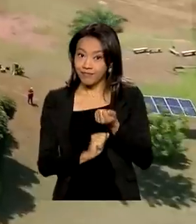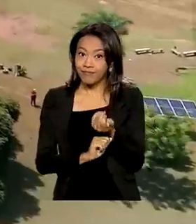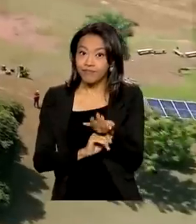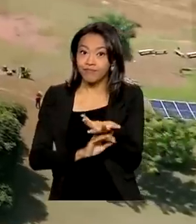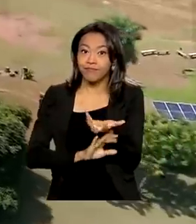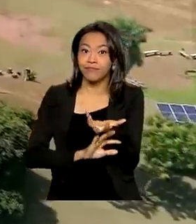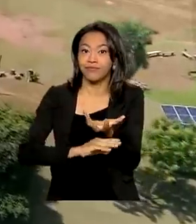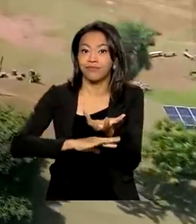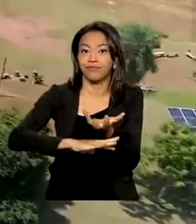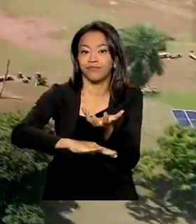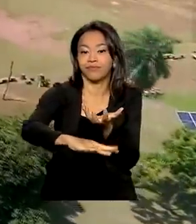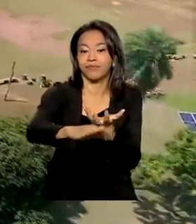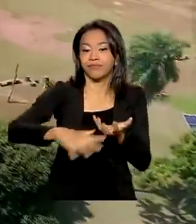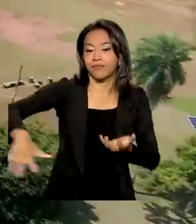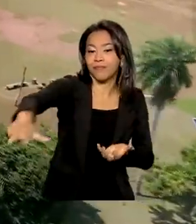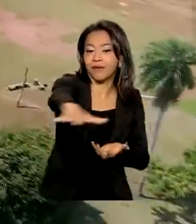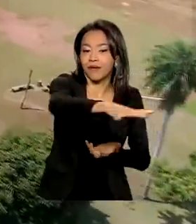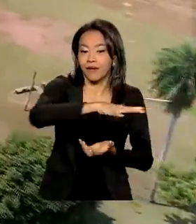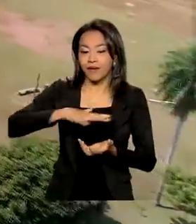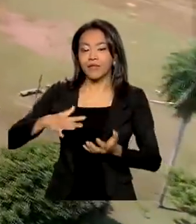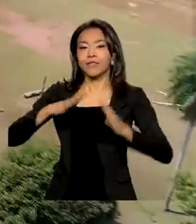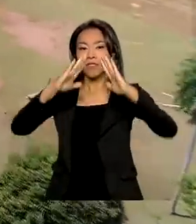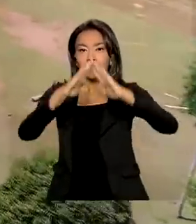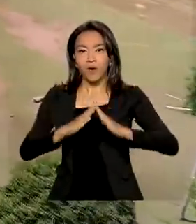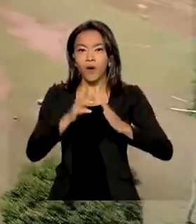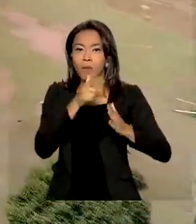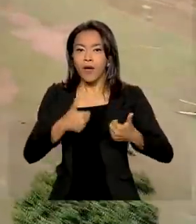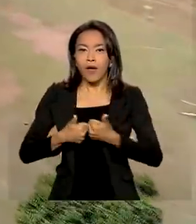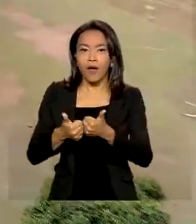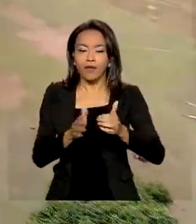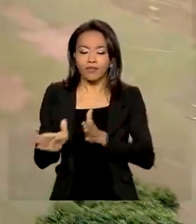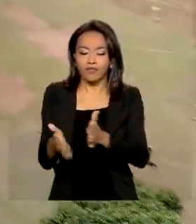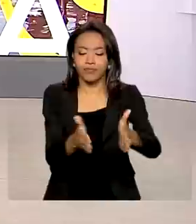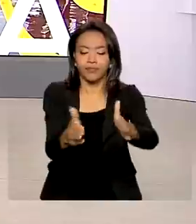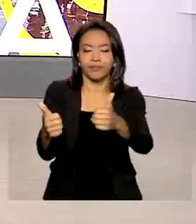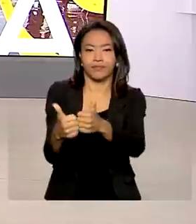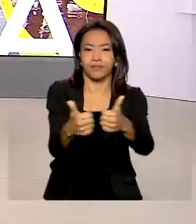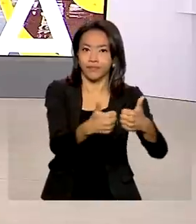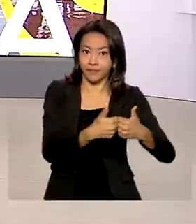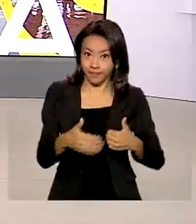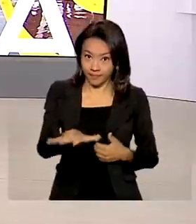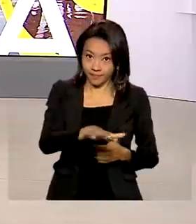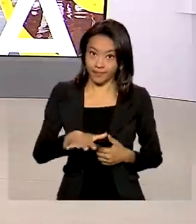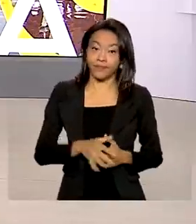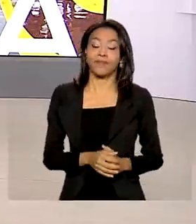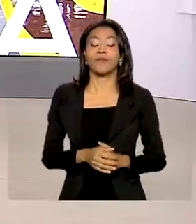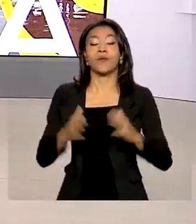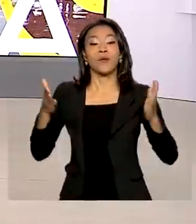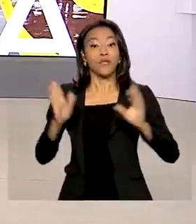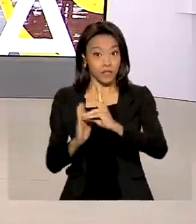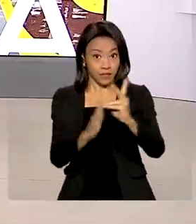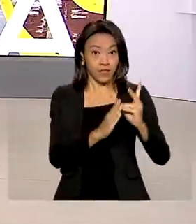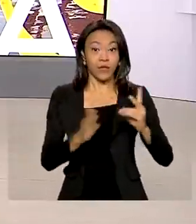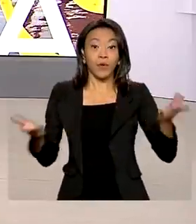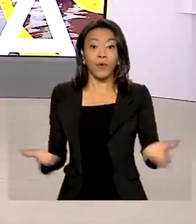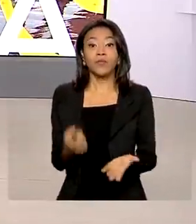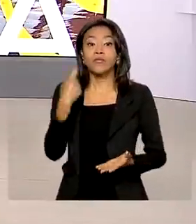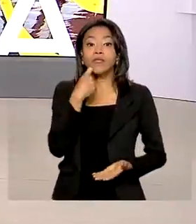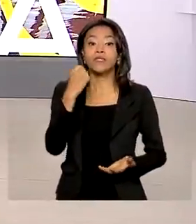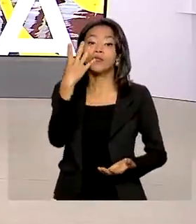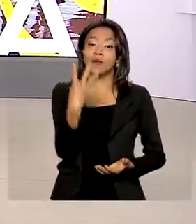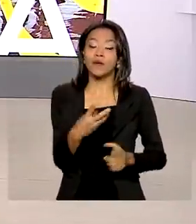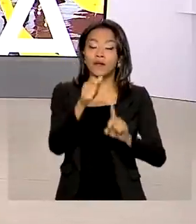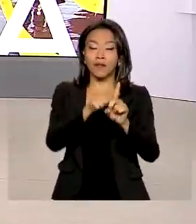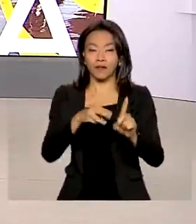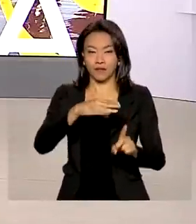de vida a produtores ribeirinhos e comunidades indígenas. Hoje é sexta-feira, 4